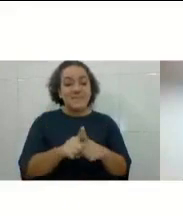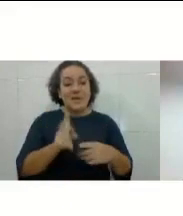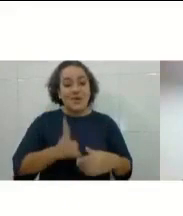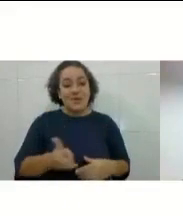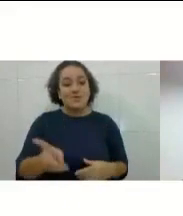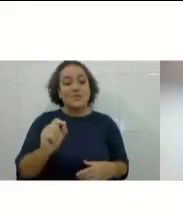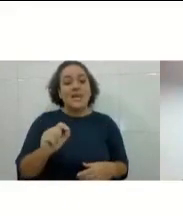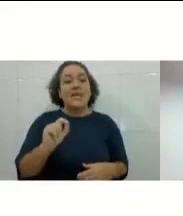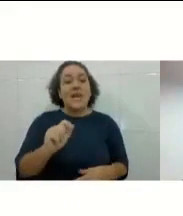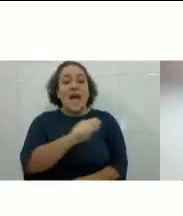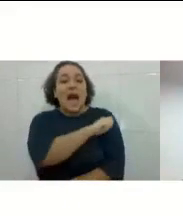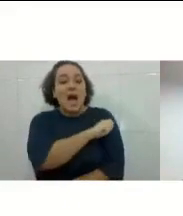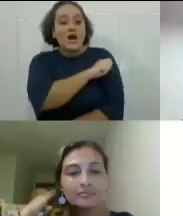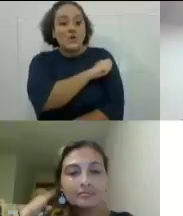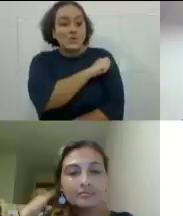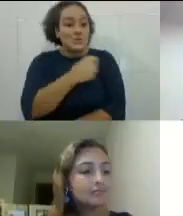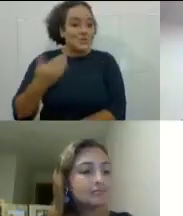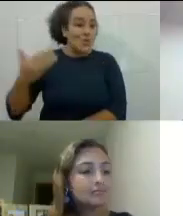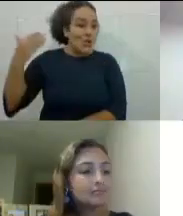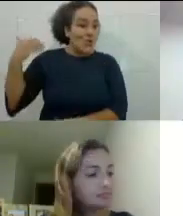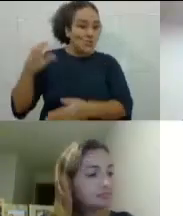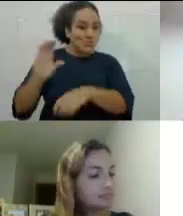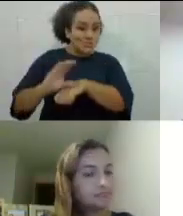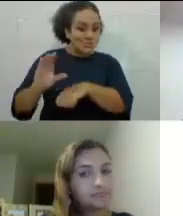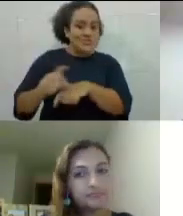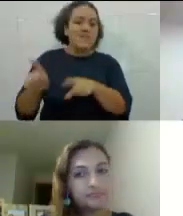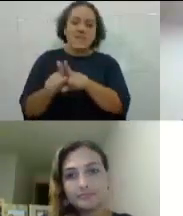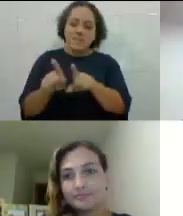veteranos também façam a mesma coisa, tá bom, gente?